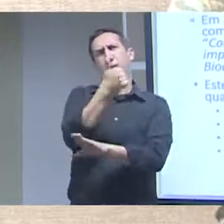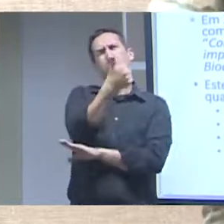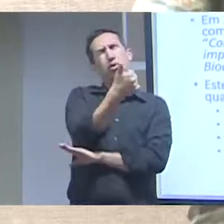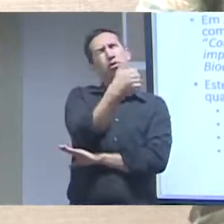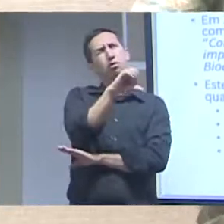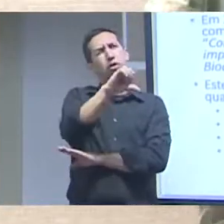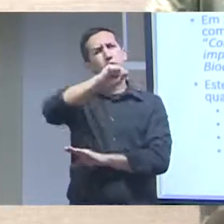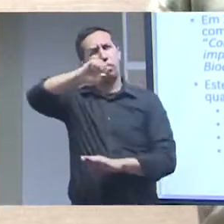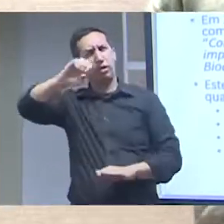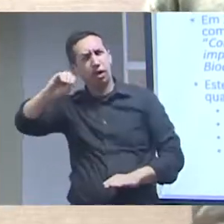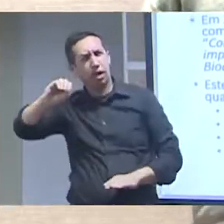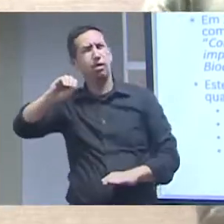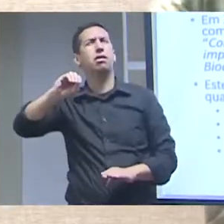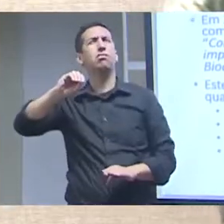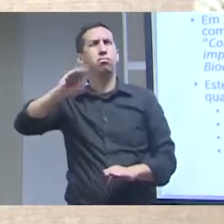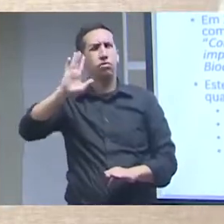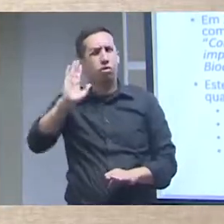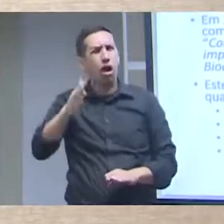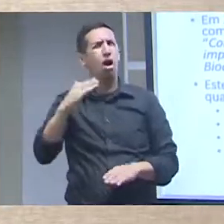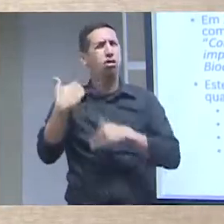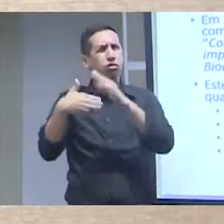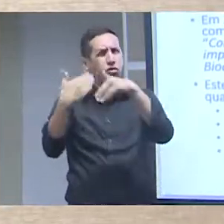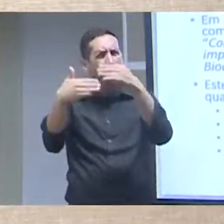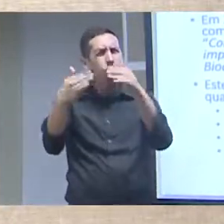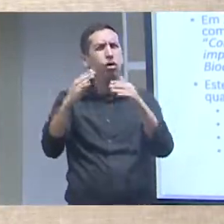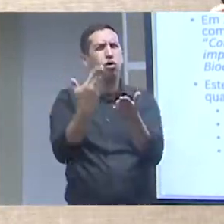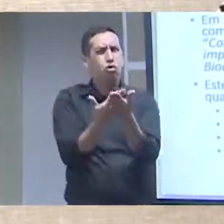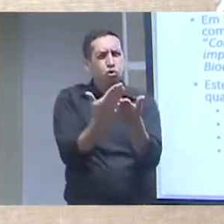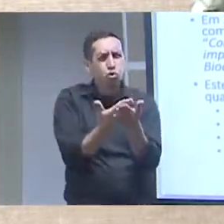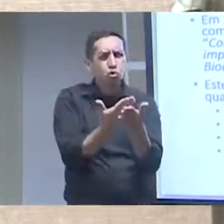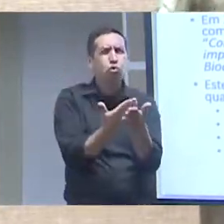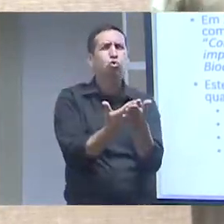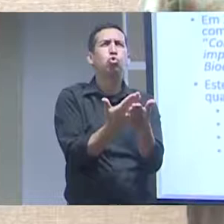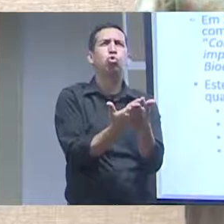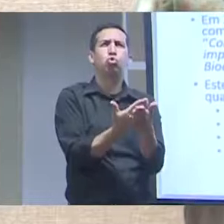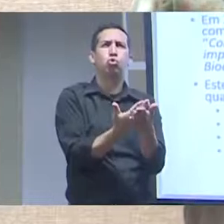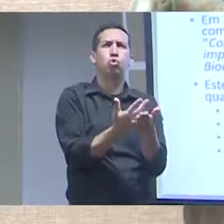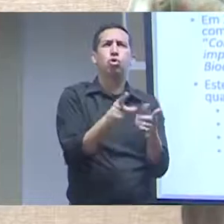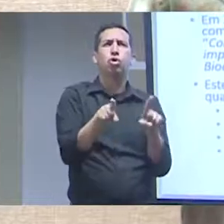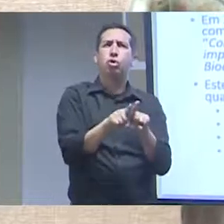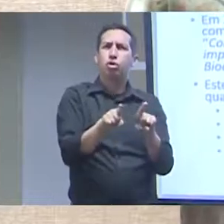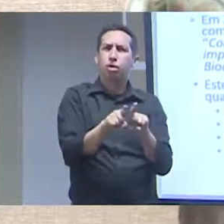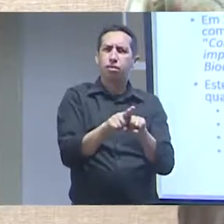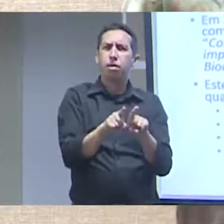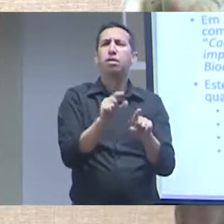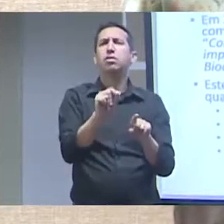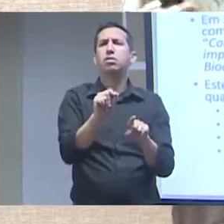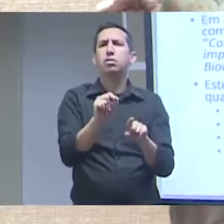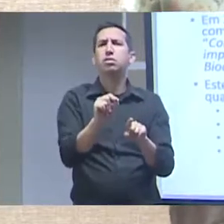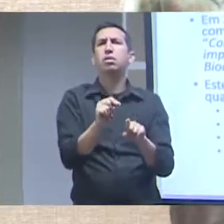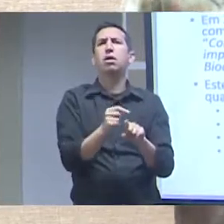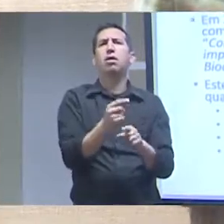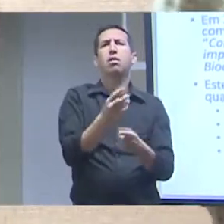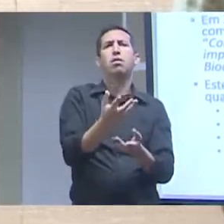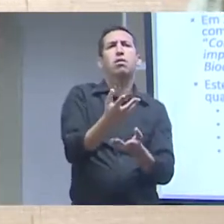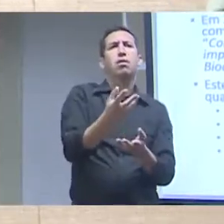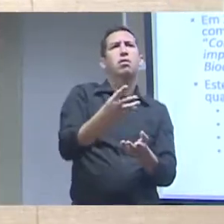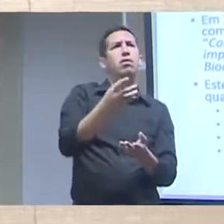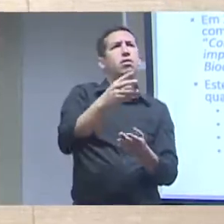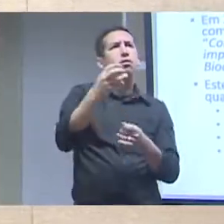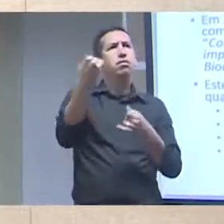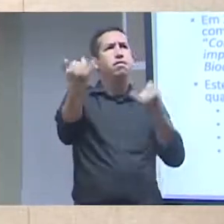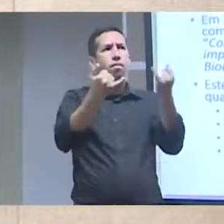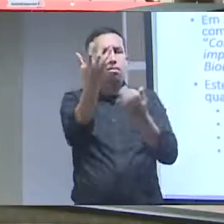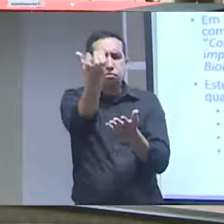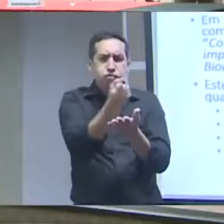avançou muito desde a década de 1980, vem desenvolvendo estudos na criação de bancos de dados